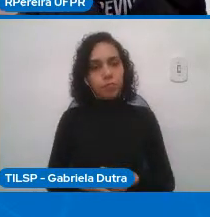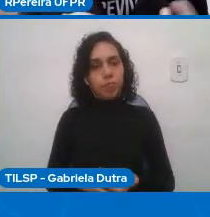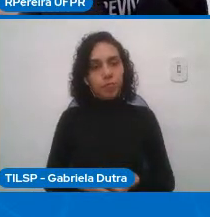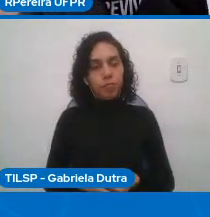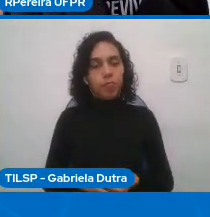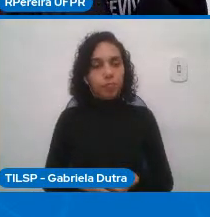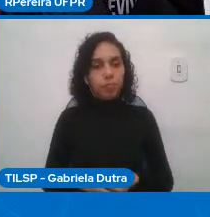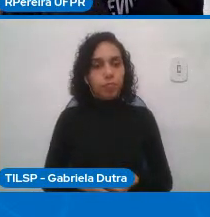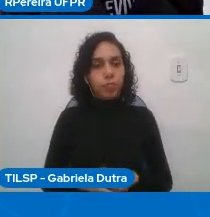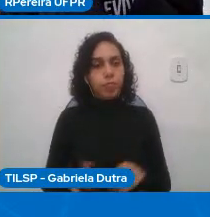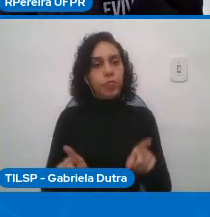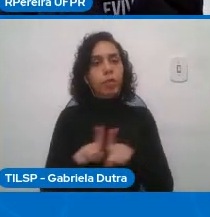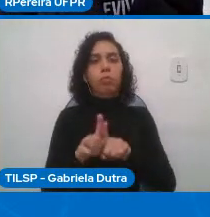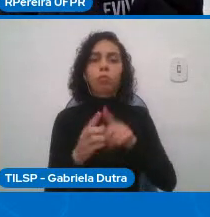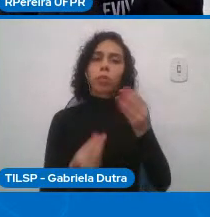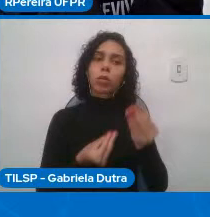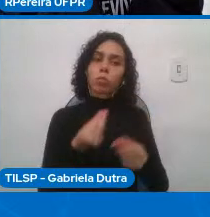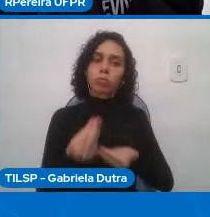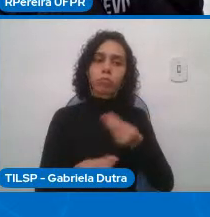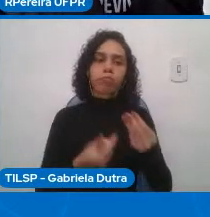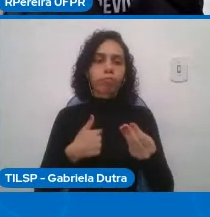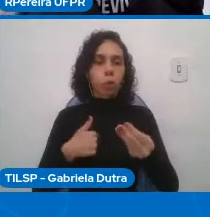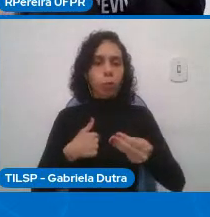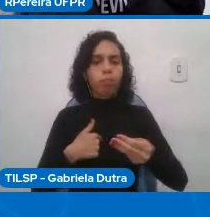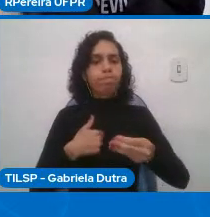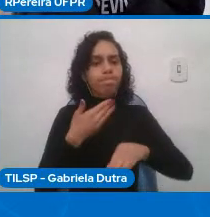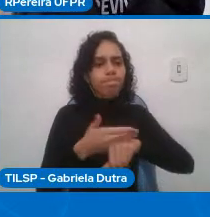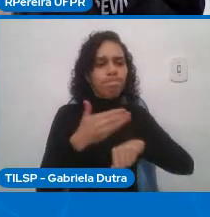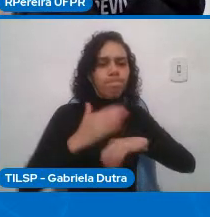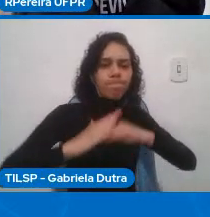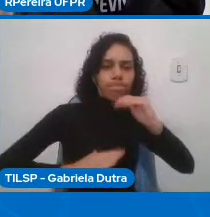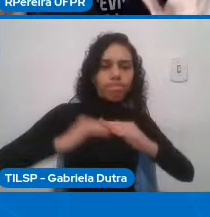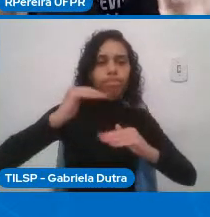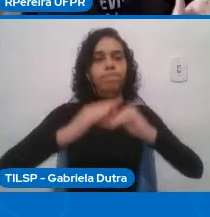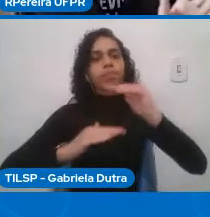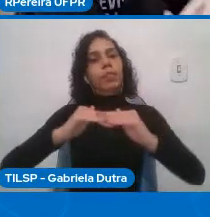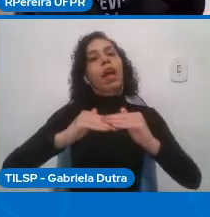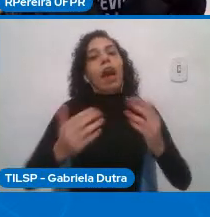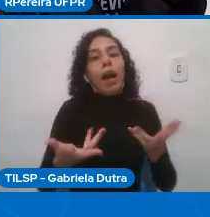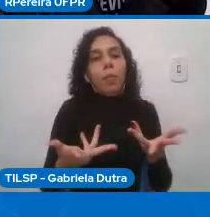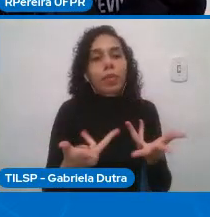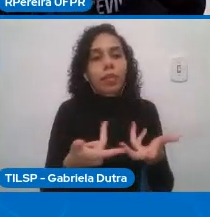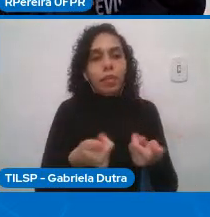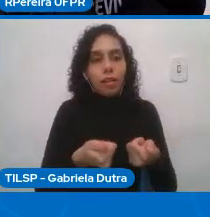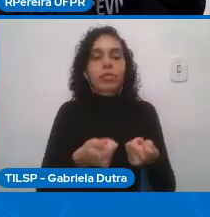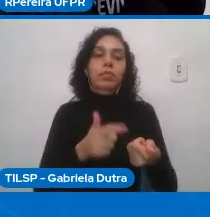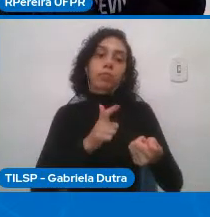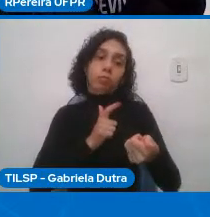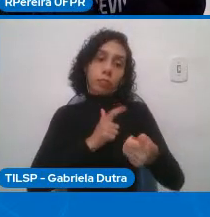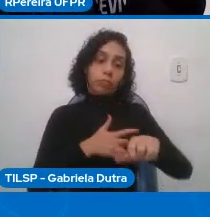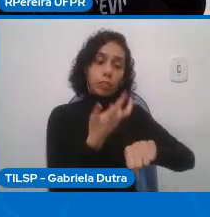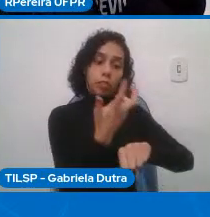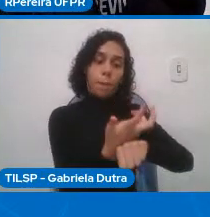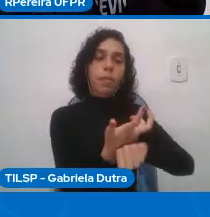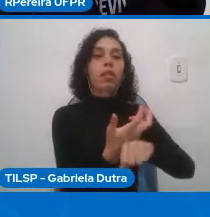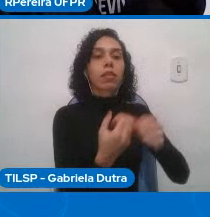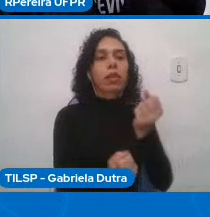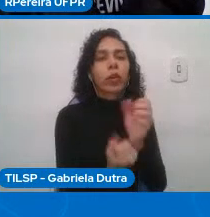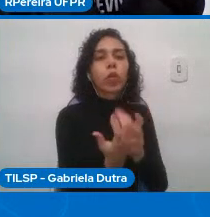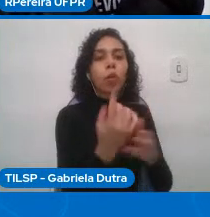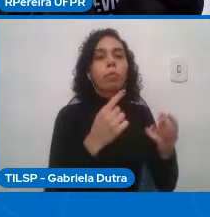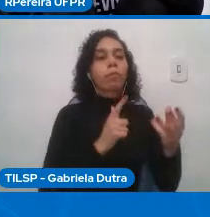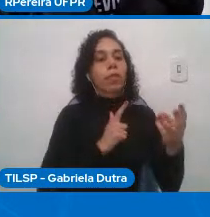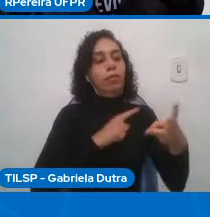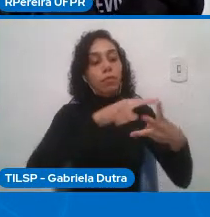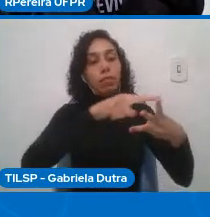exercício dessas habilidades desde o início nós criamos essa disciplina focada em três eixos no primeiro